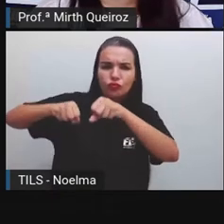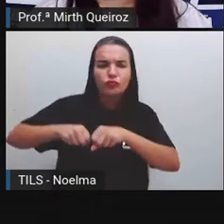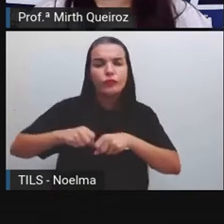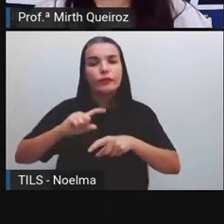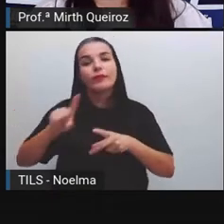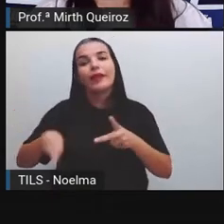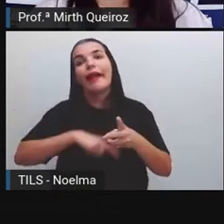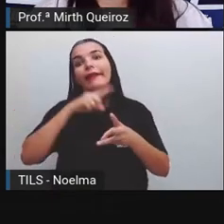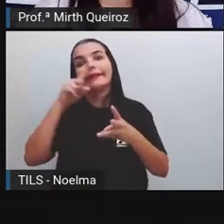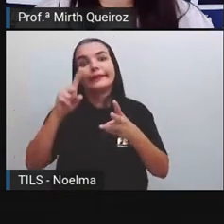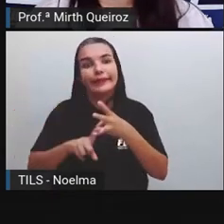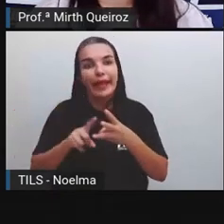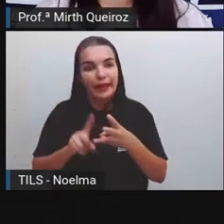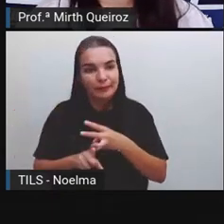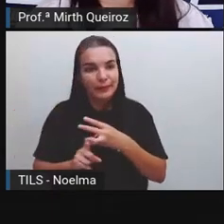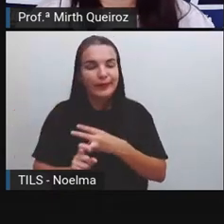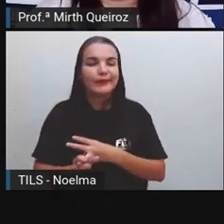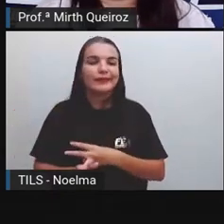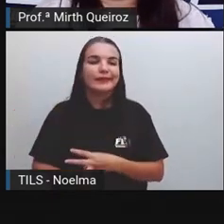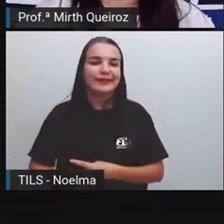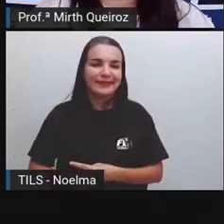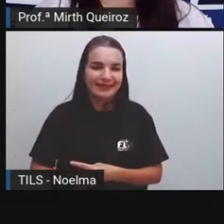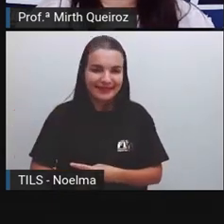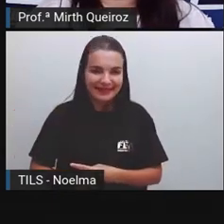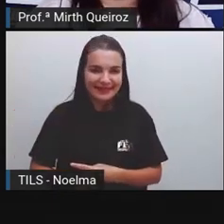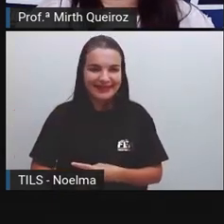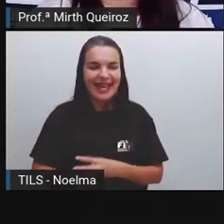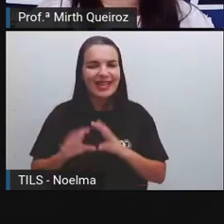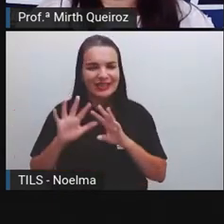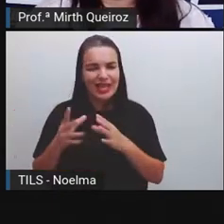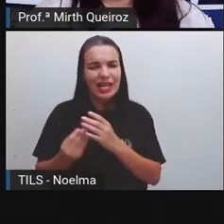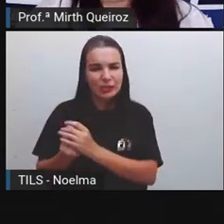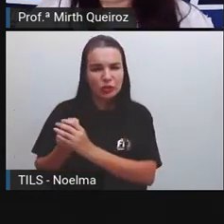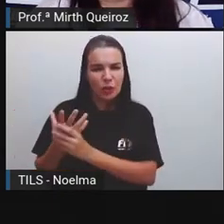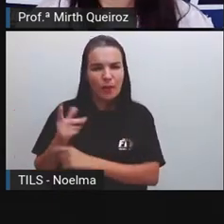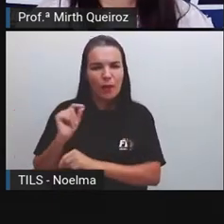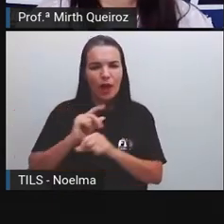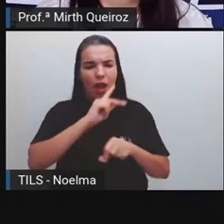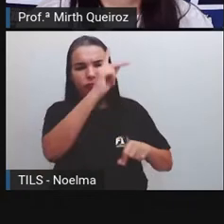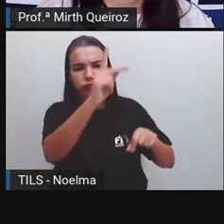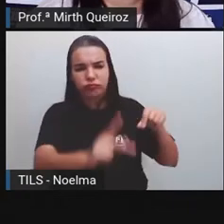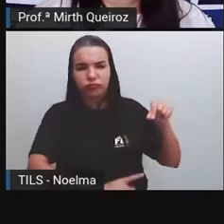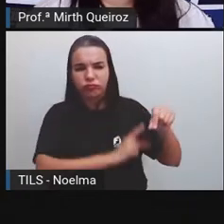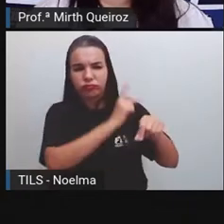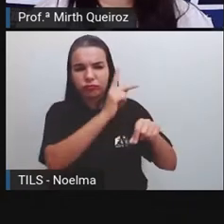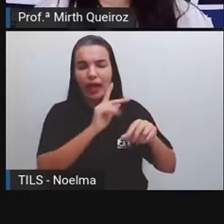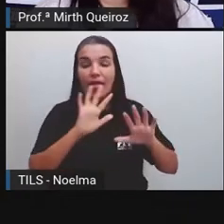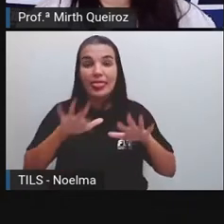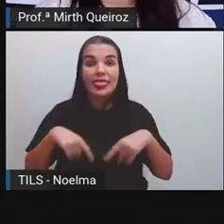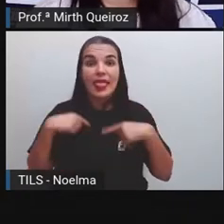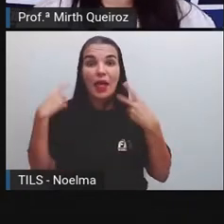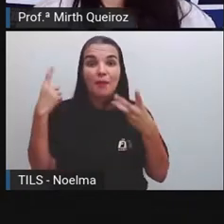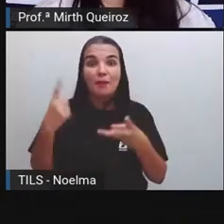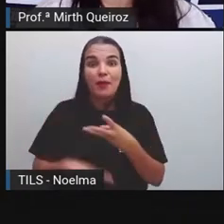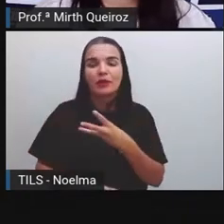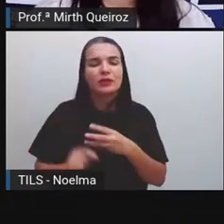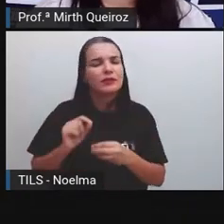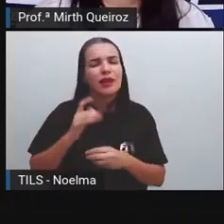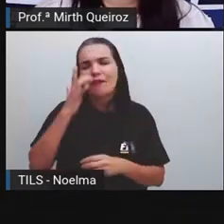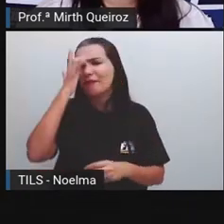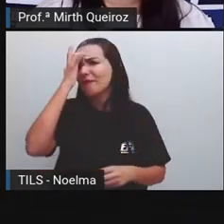Depois, isso depois, né? Já se tinha descoberto aí a roda, né? E depois a descoberta da roda